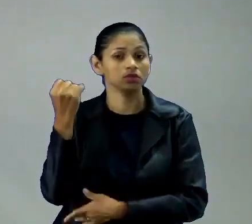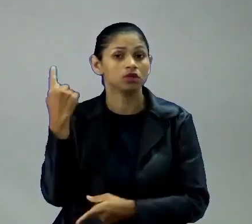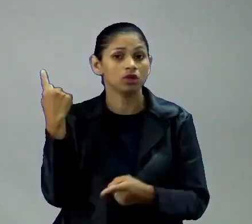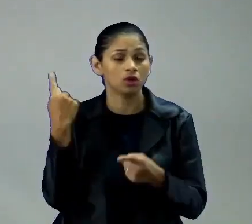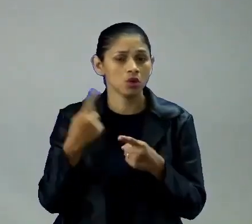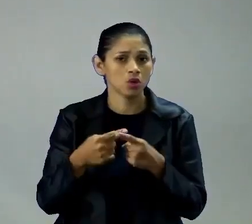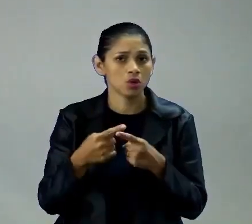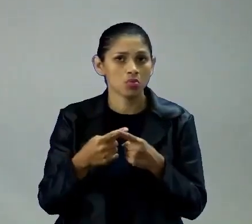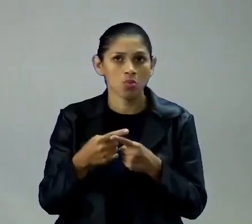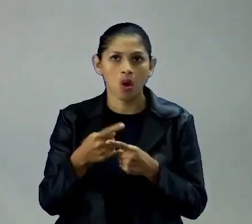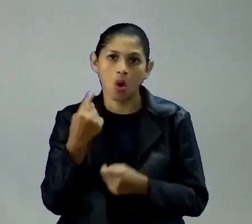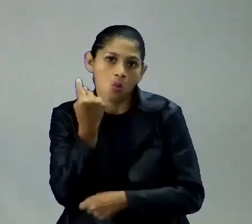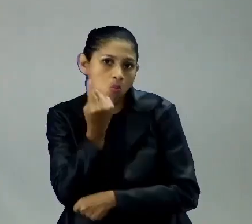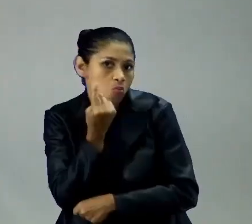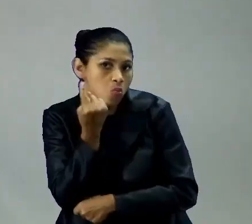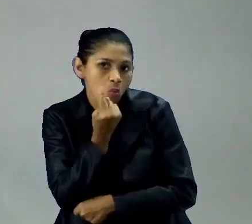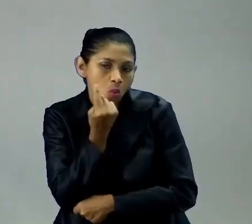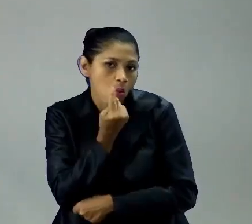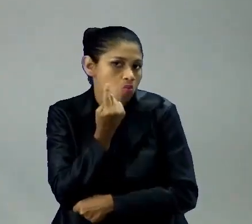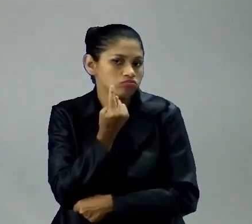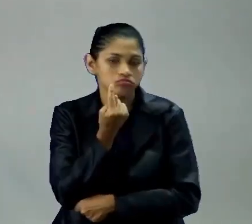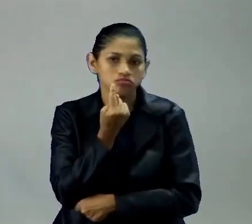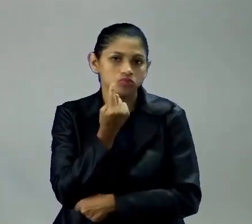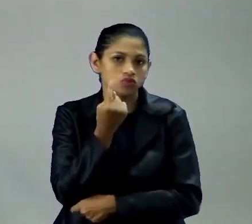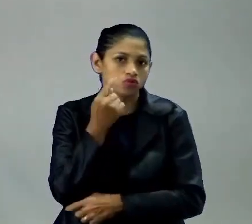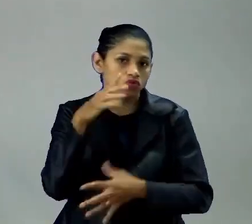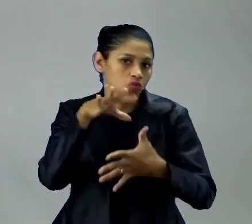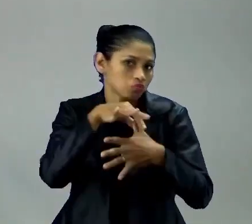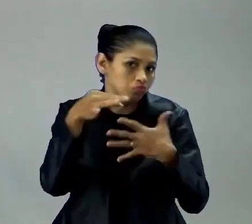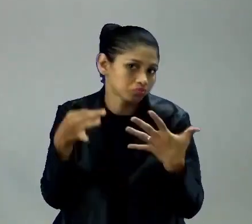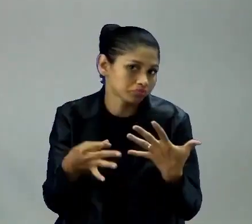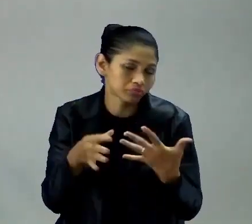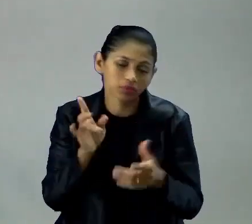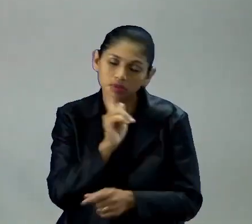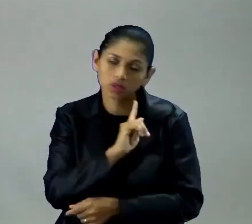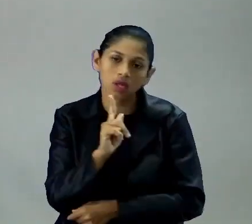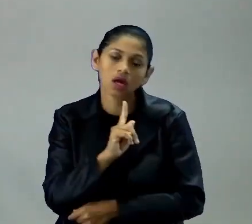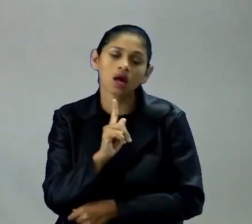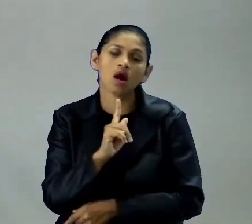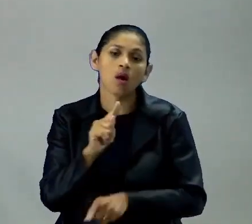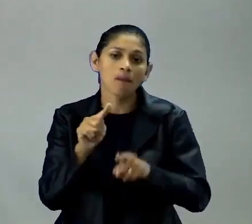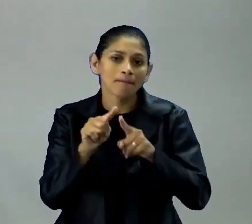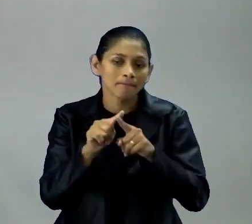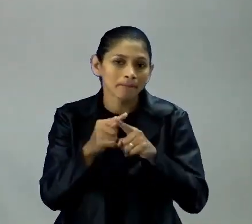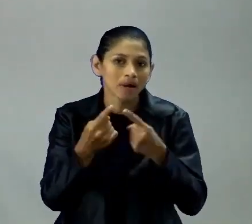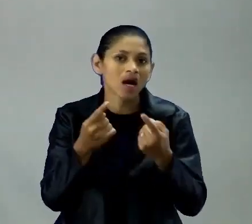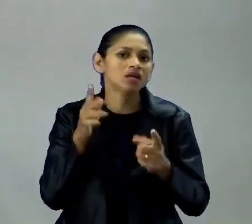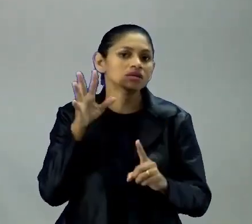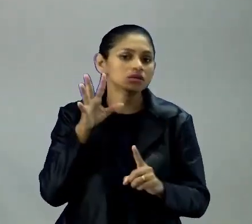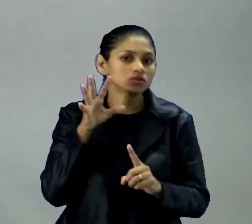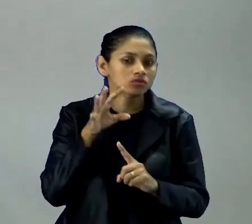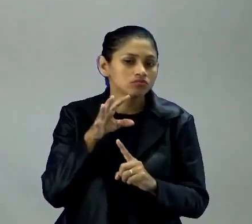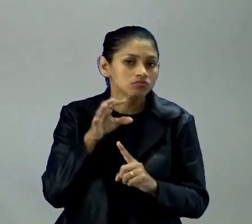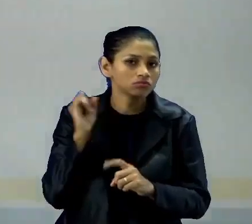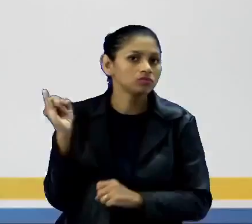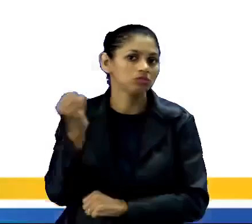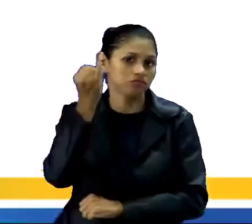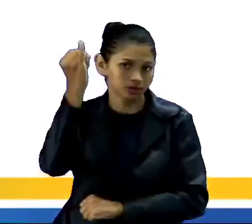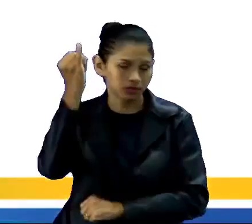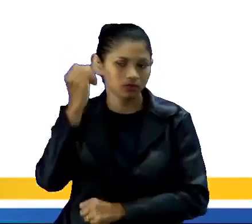não foi o único motivo, né, surgimento das máquinas que fez com que as pessoas mudassem, tá, mas ela é um dos mais importantes.